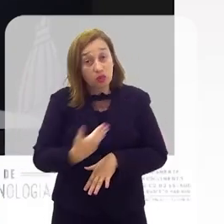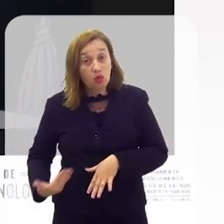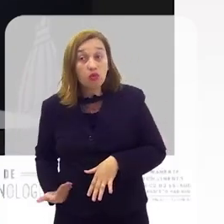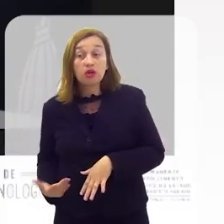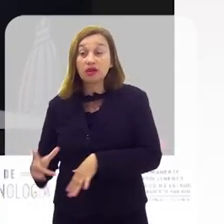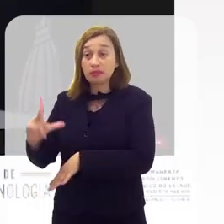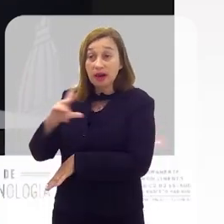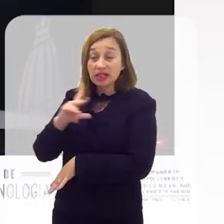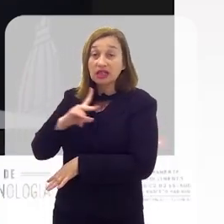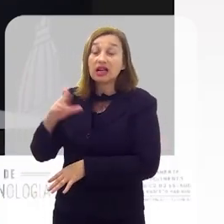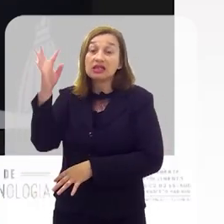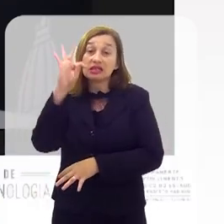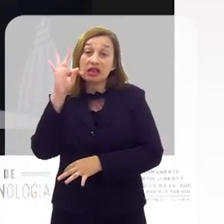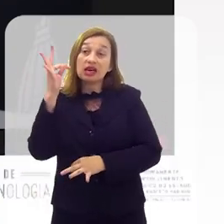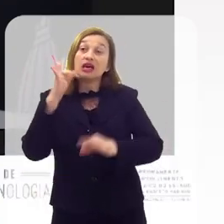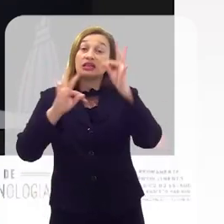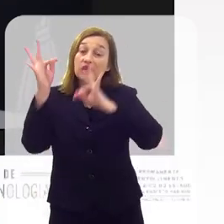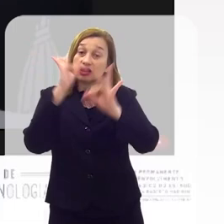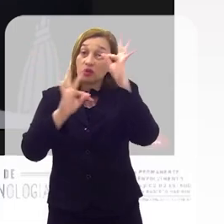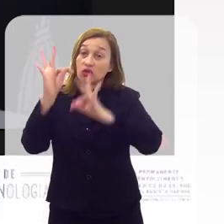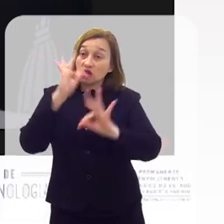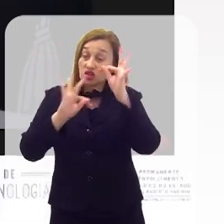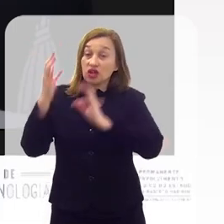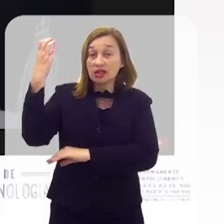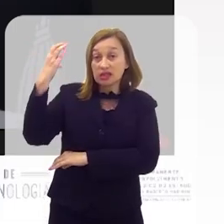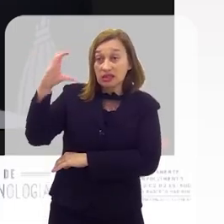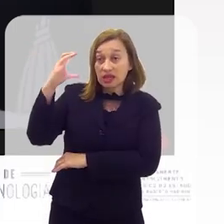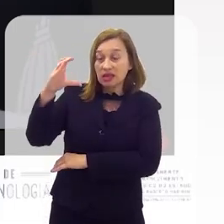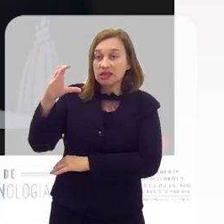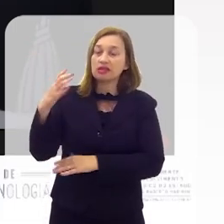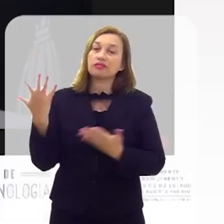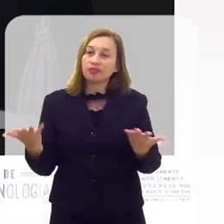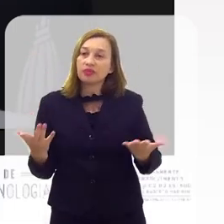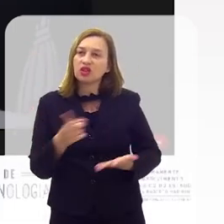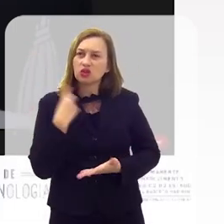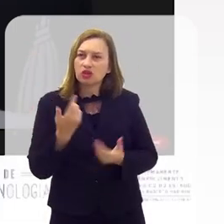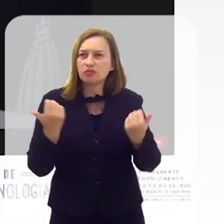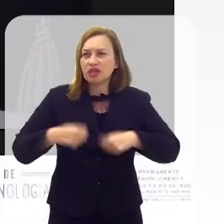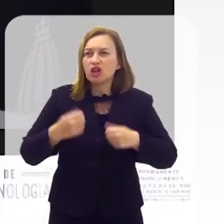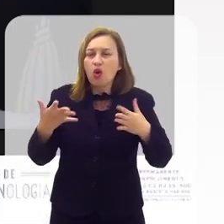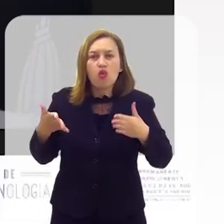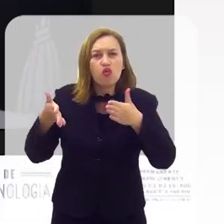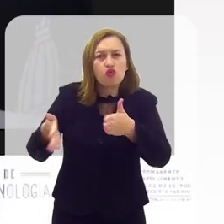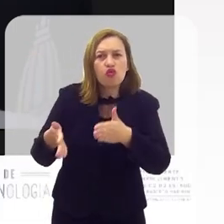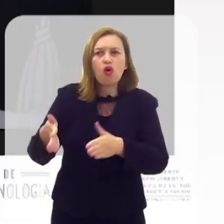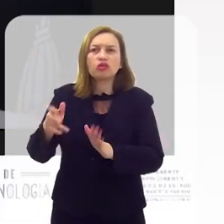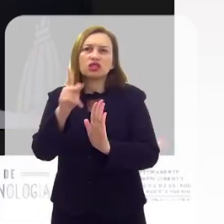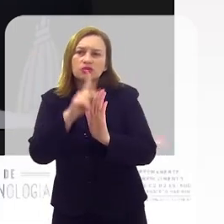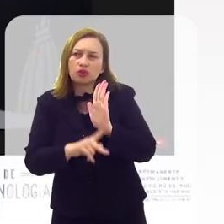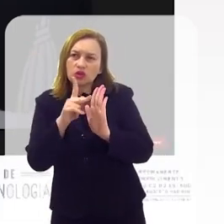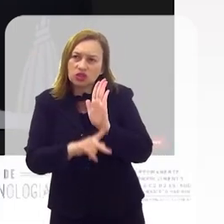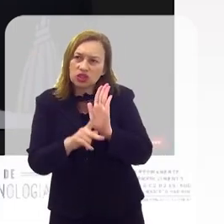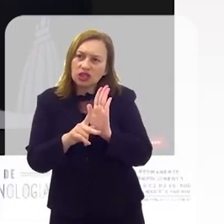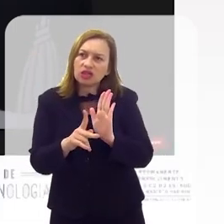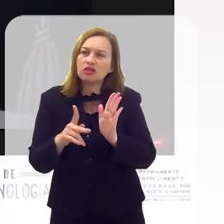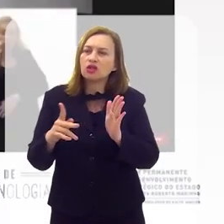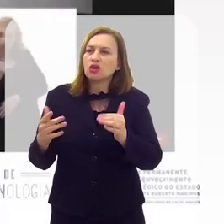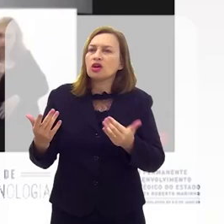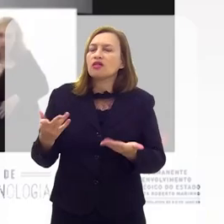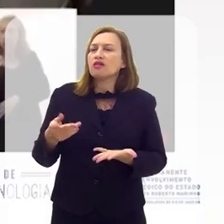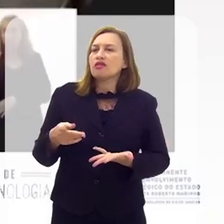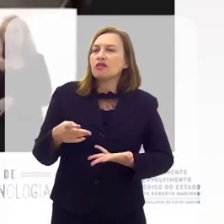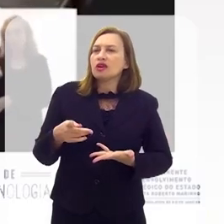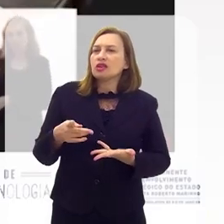vínculos entre os órgãos de Estado, as instituições de ciência e tecnologia e as empresas. E é disso que nós precisamos.